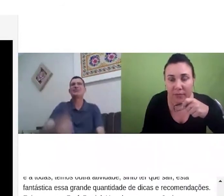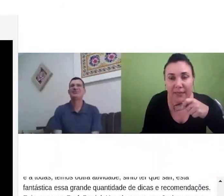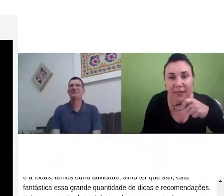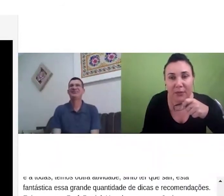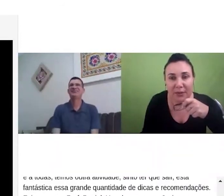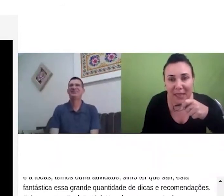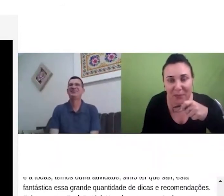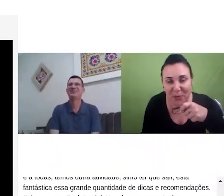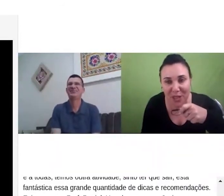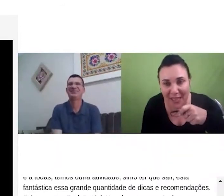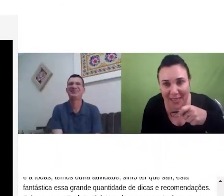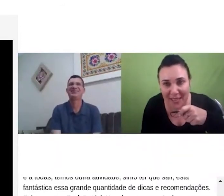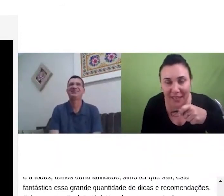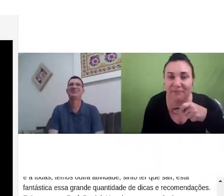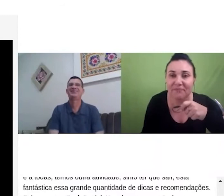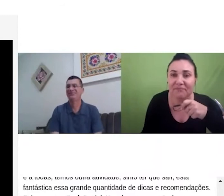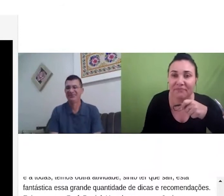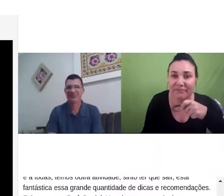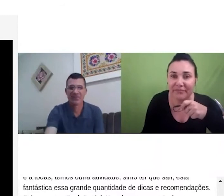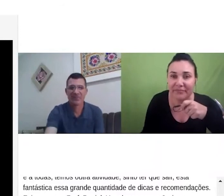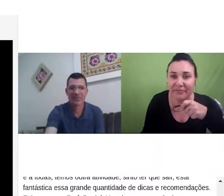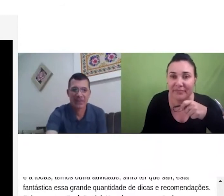então gostaria muito de agradecer